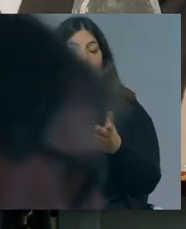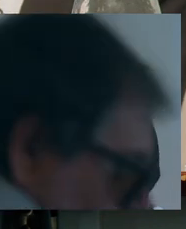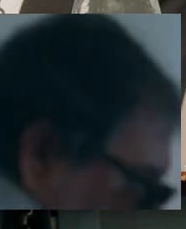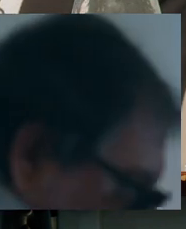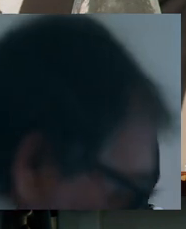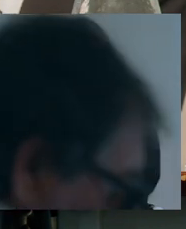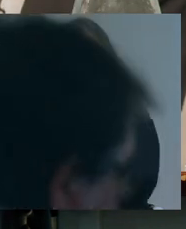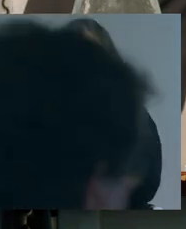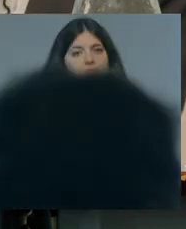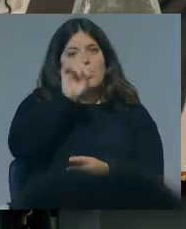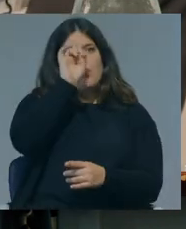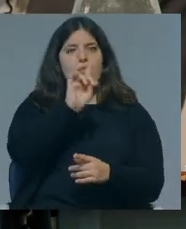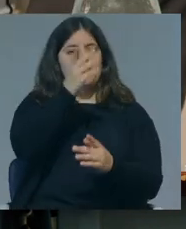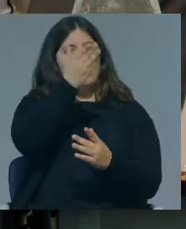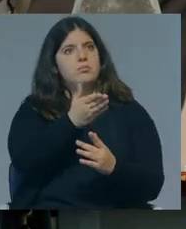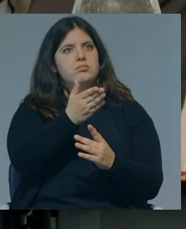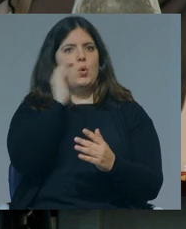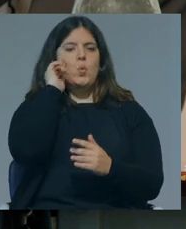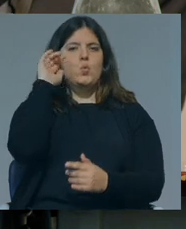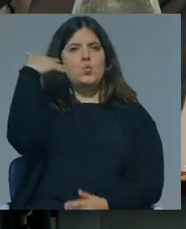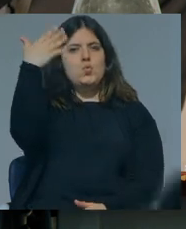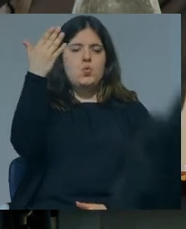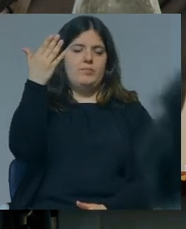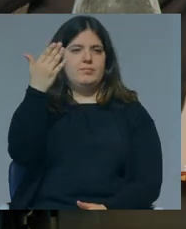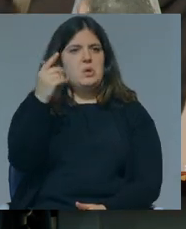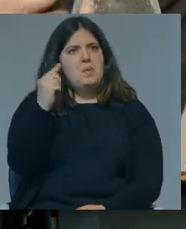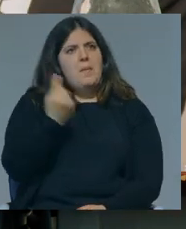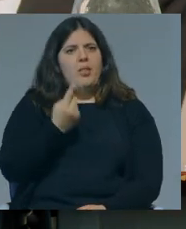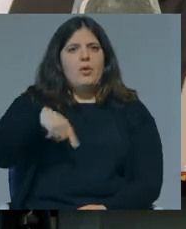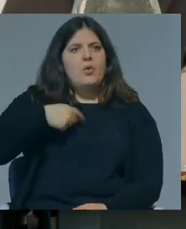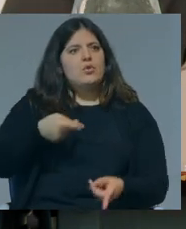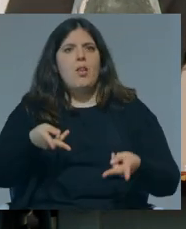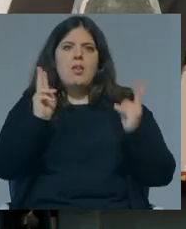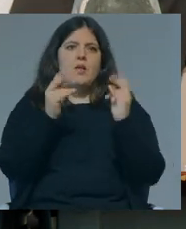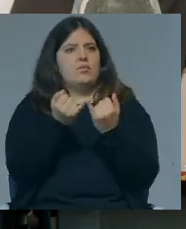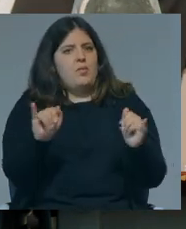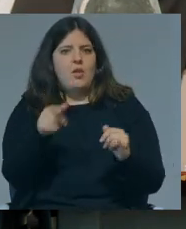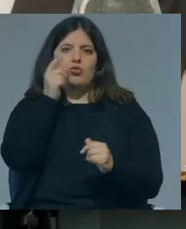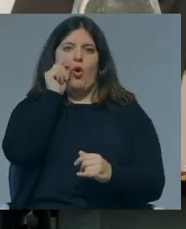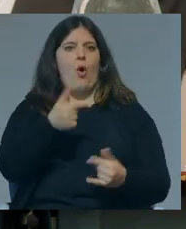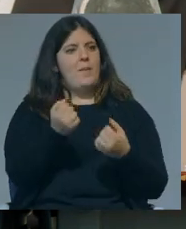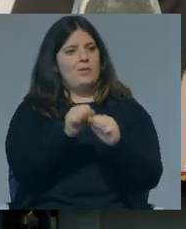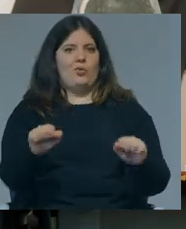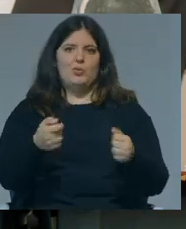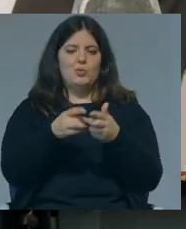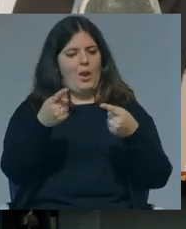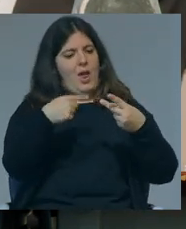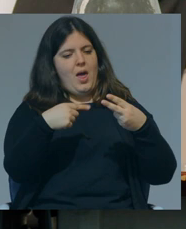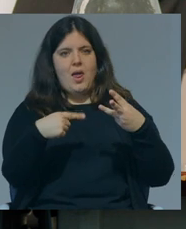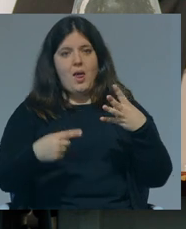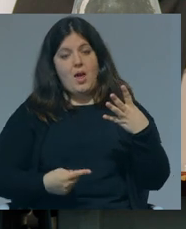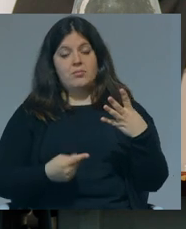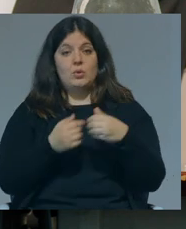a um certo sítio de professorado, nós tivéssemos, obviamente, de ser livres, independentes, homens, autónomos, tudo aquilo que